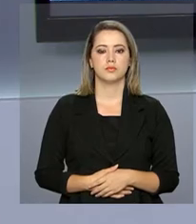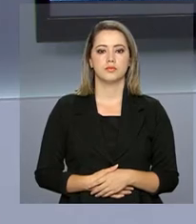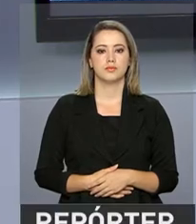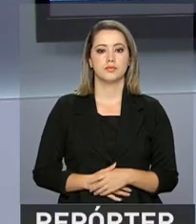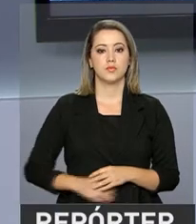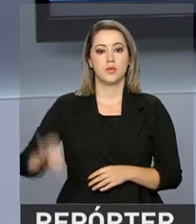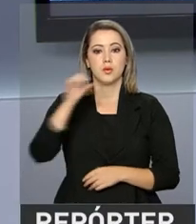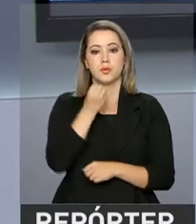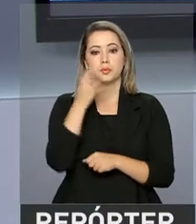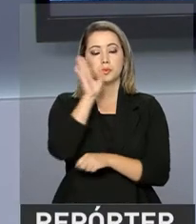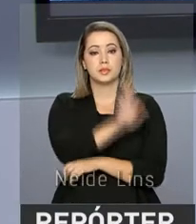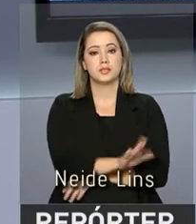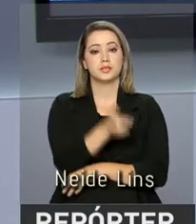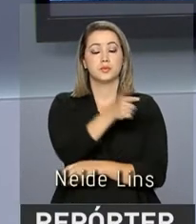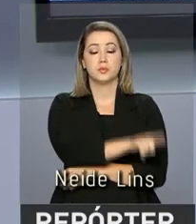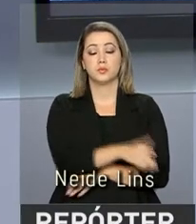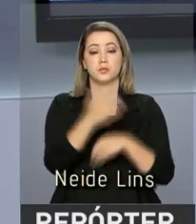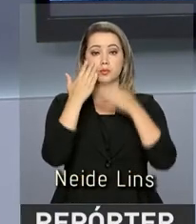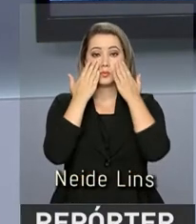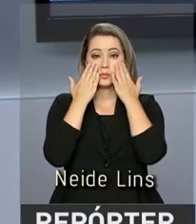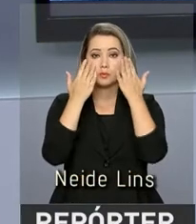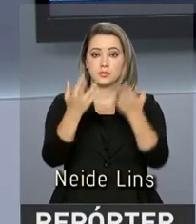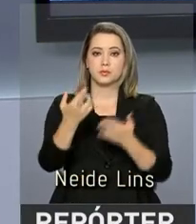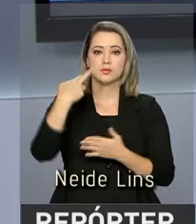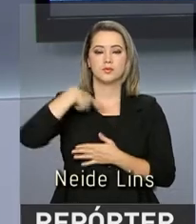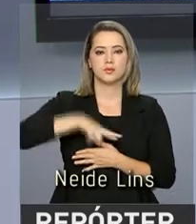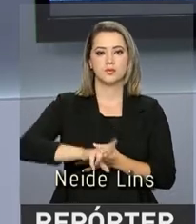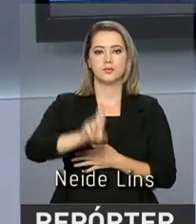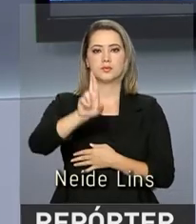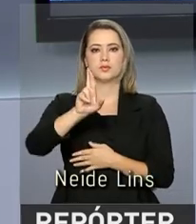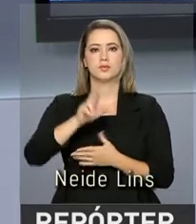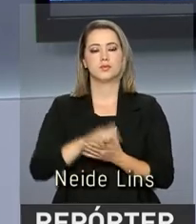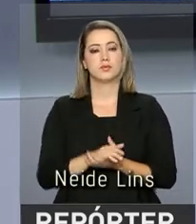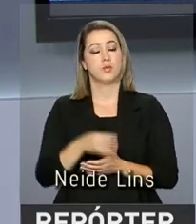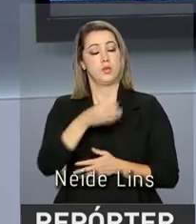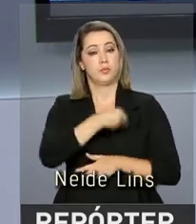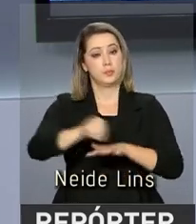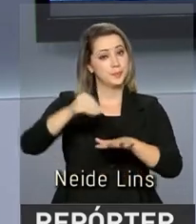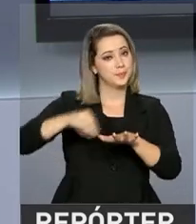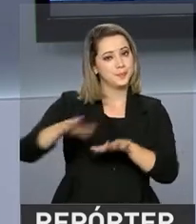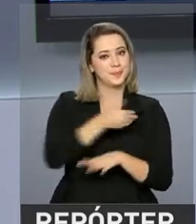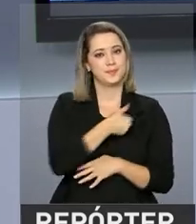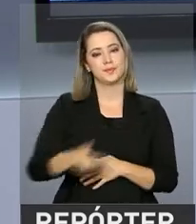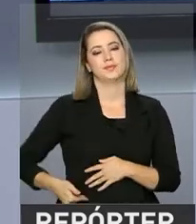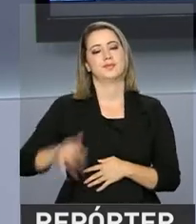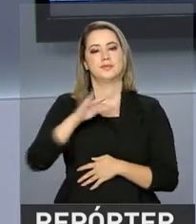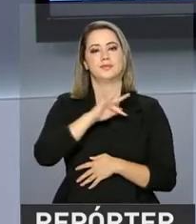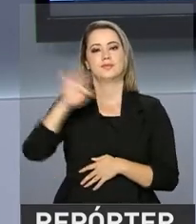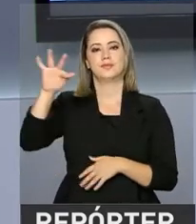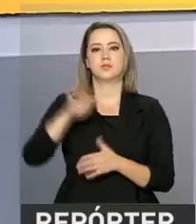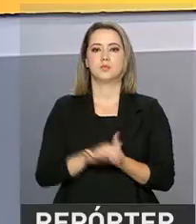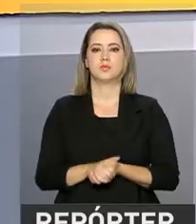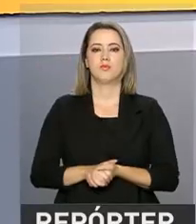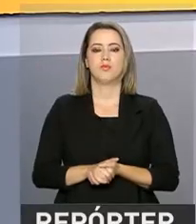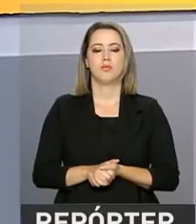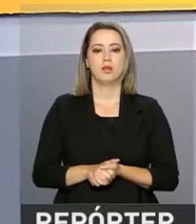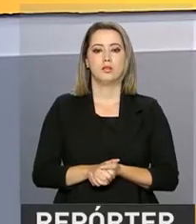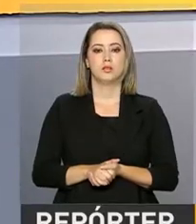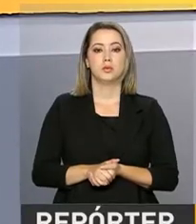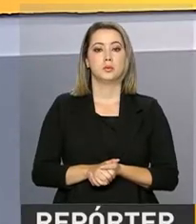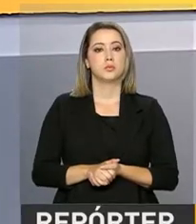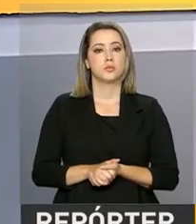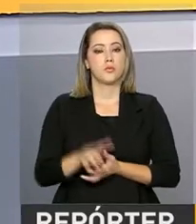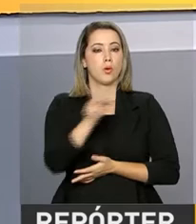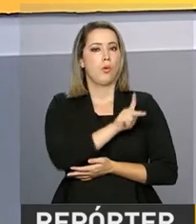Olá, boa tarde. Estamos de volta com mais uma edição do Repórter NBR e as notícias do governo federal. O